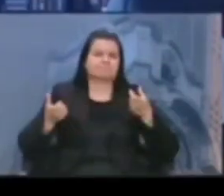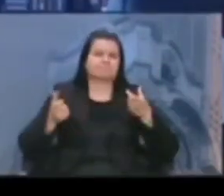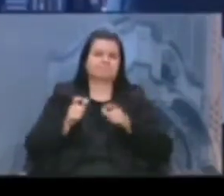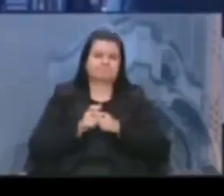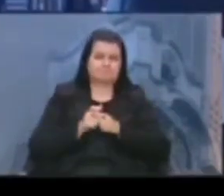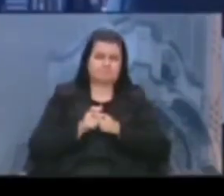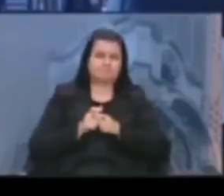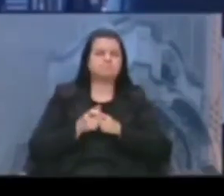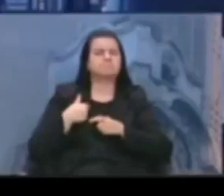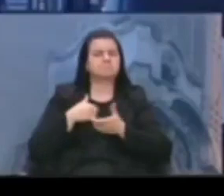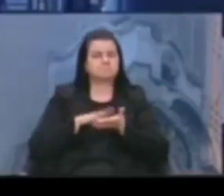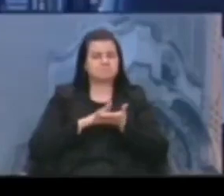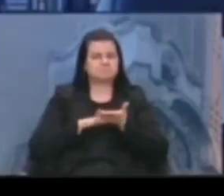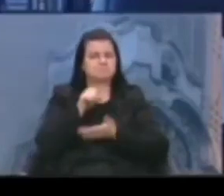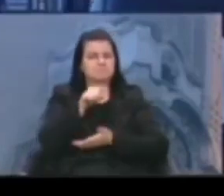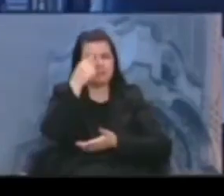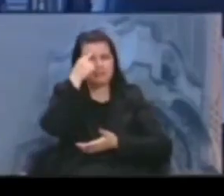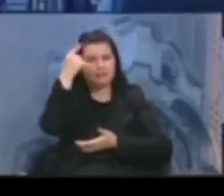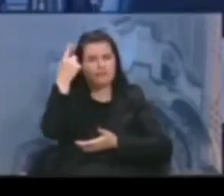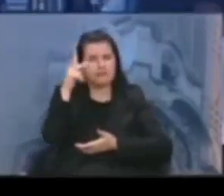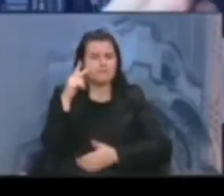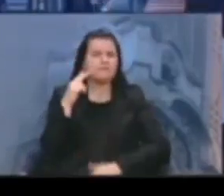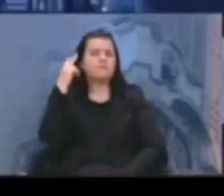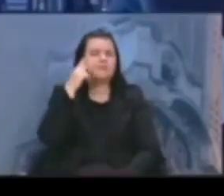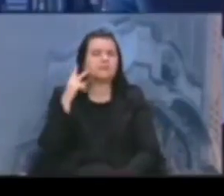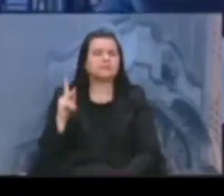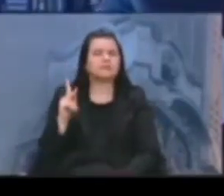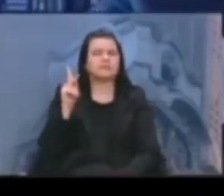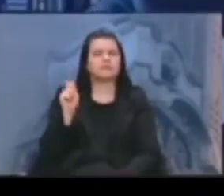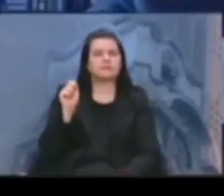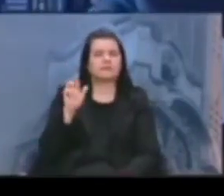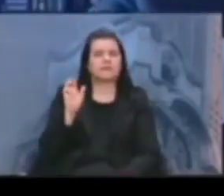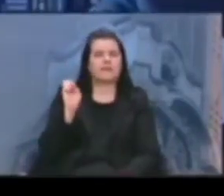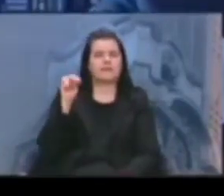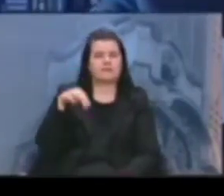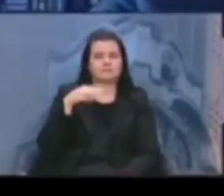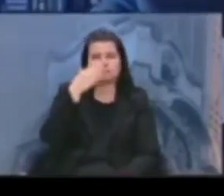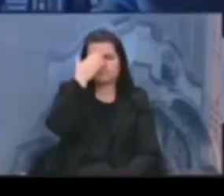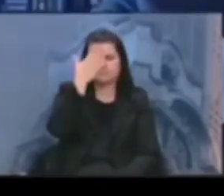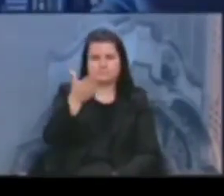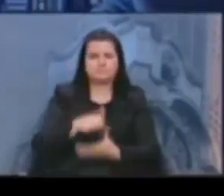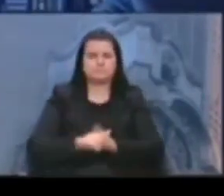saúdo à iniciativa da vereadora Karen Santos e muito obrigado. Obrigado.